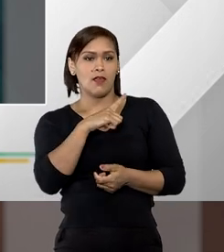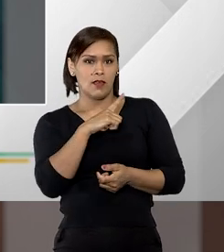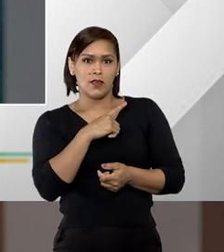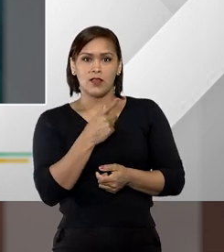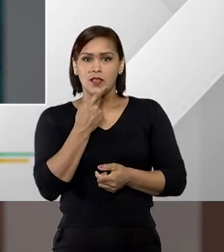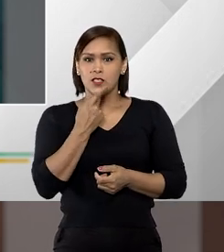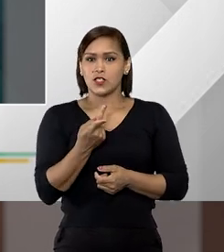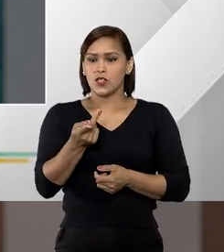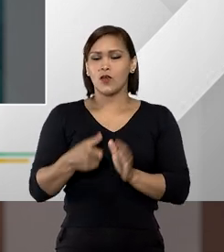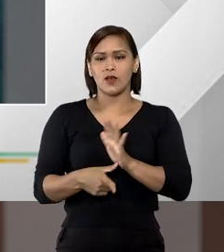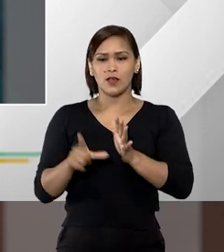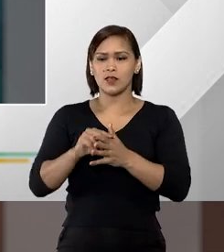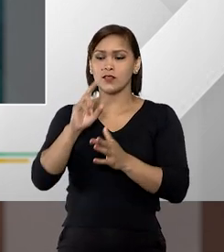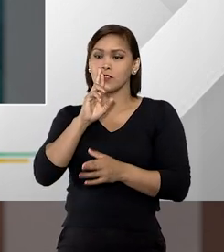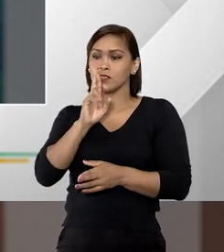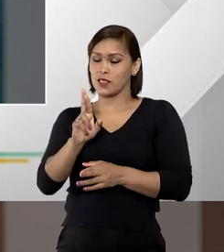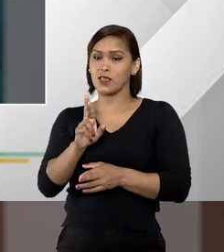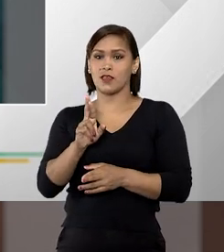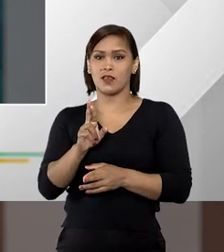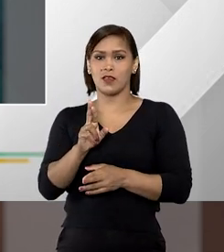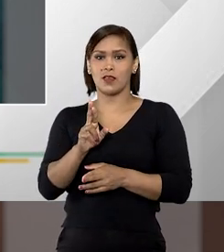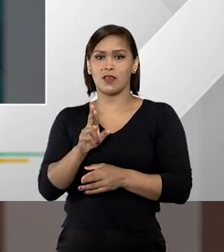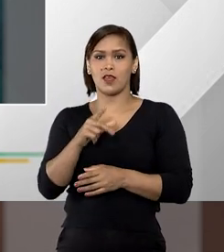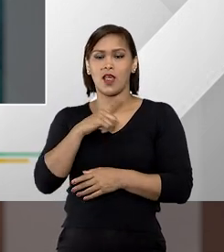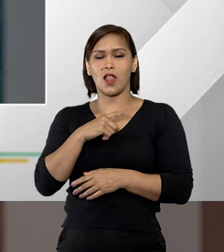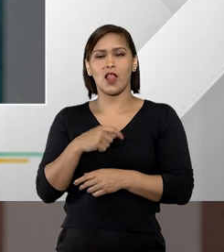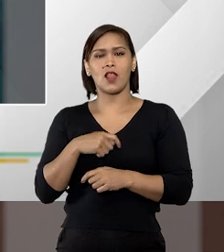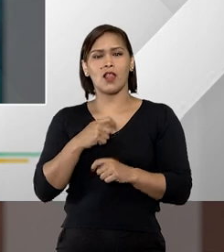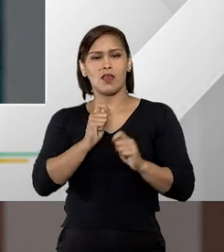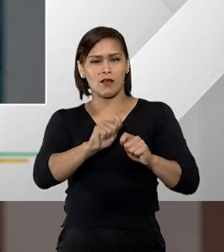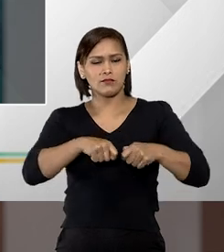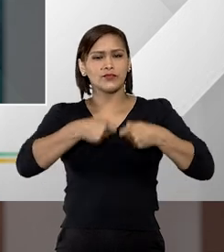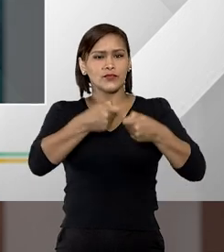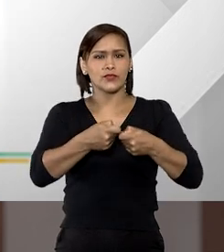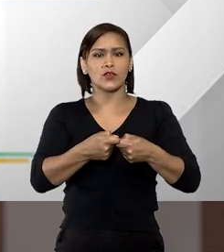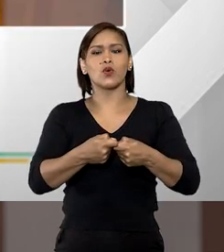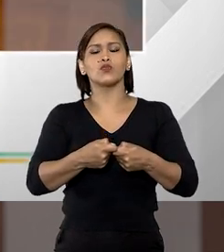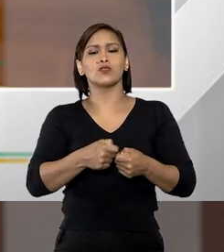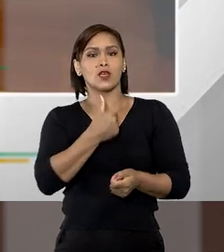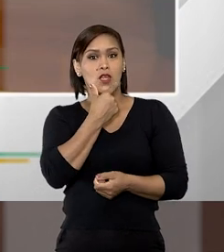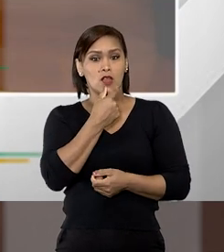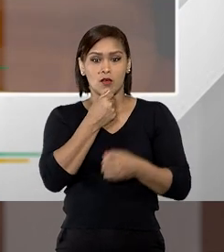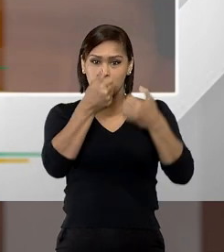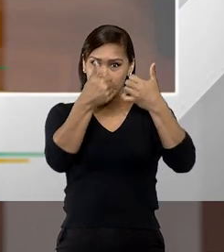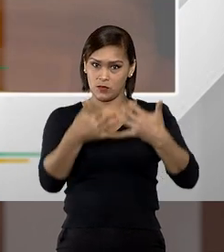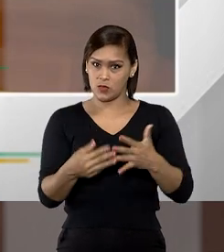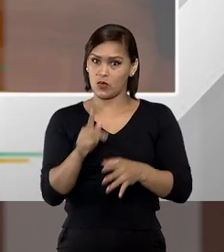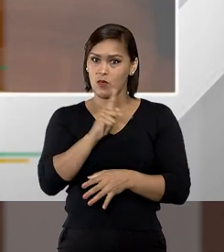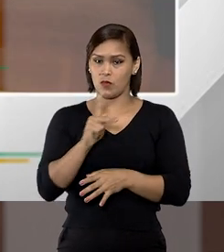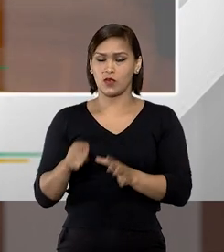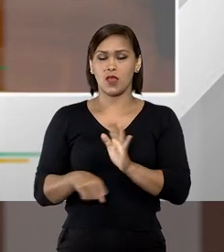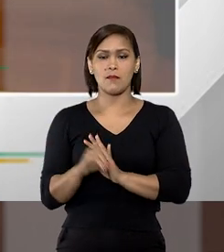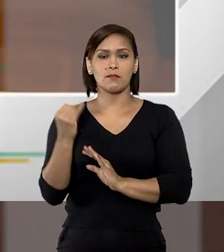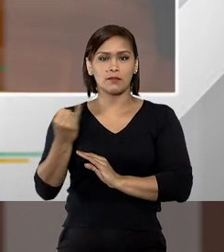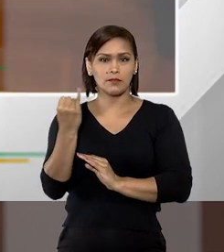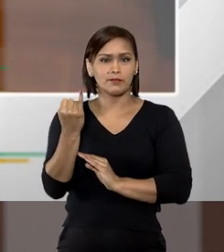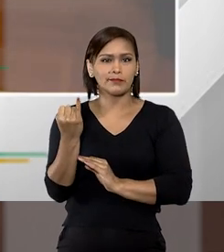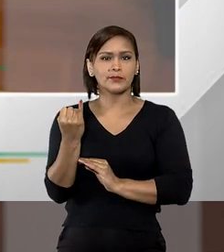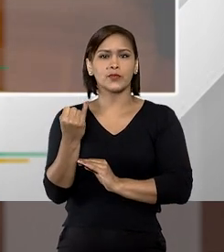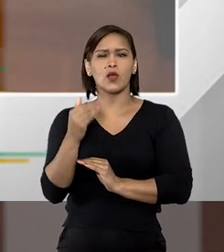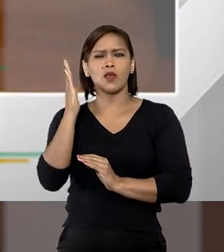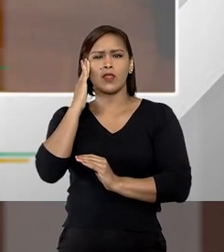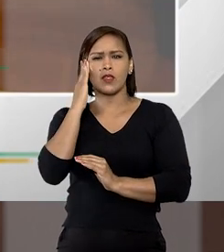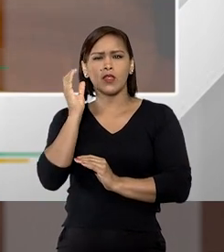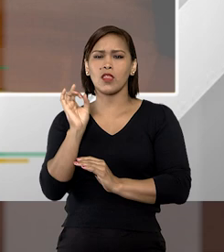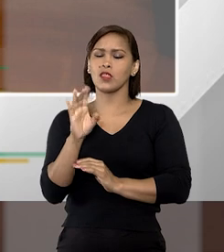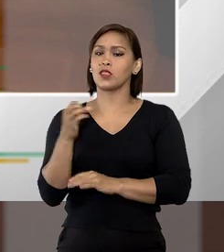só antes de responder essa questão, reforçando o o doutor Jorce Nildo falou, é muito importante a gente entender que o feminicídio